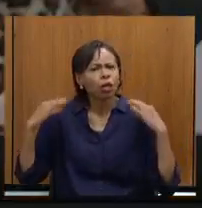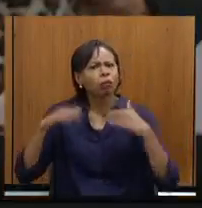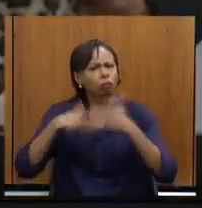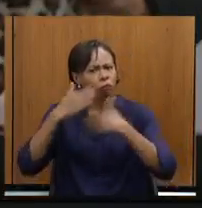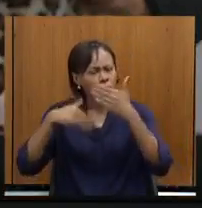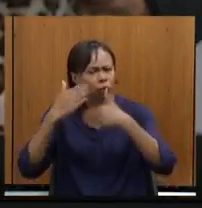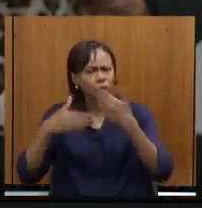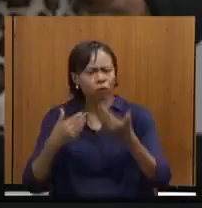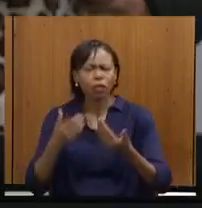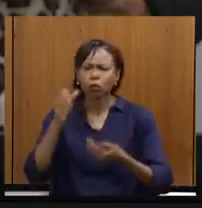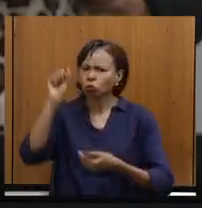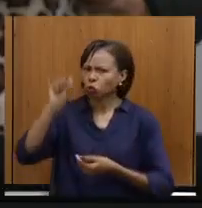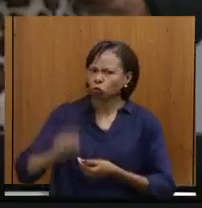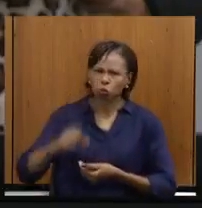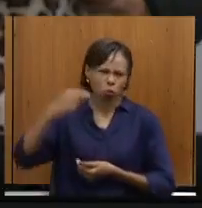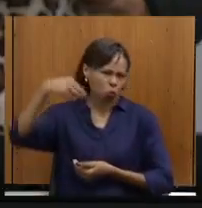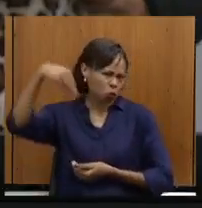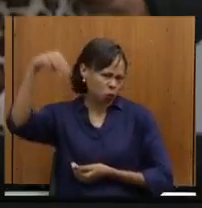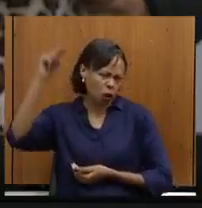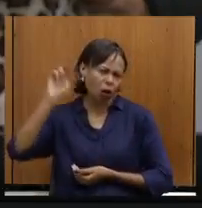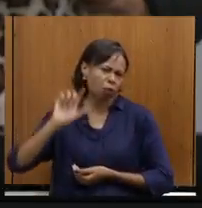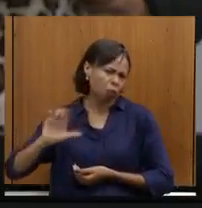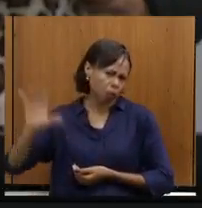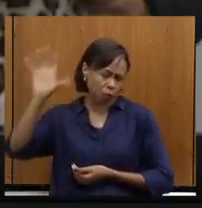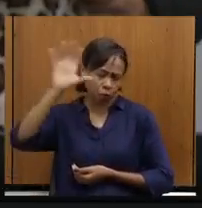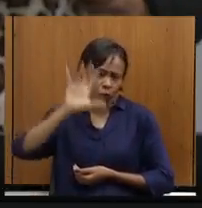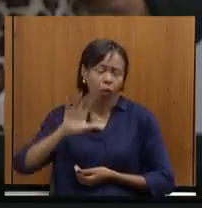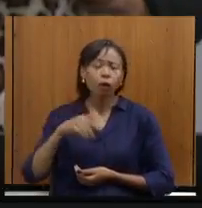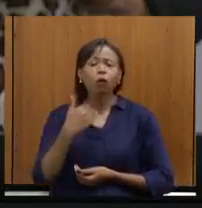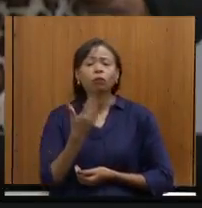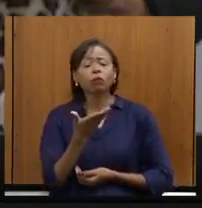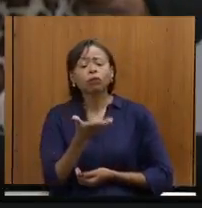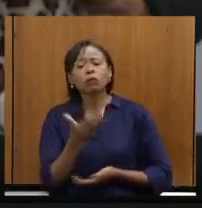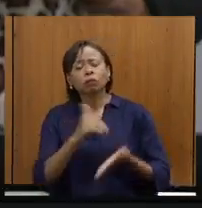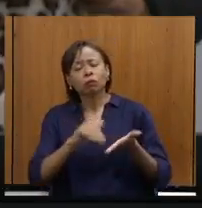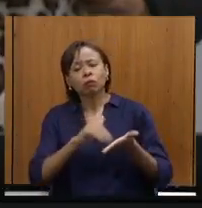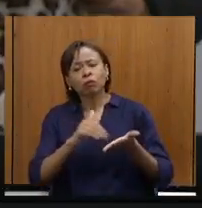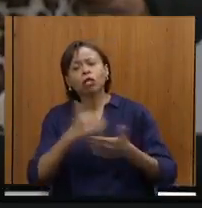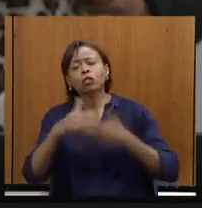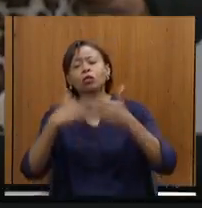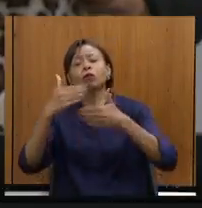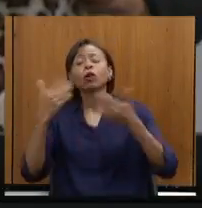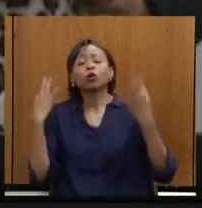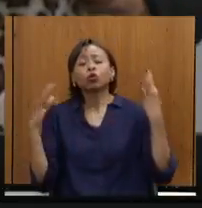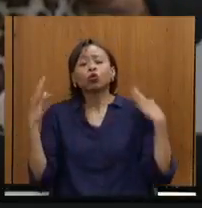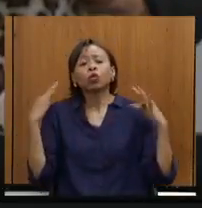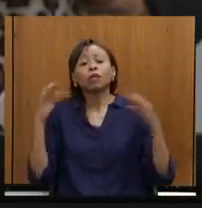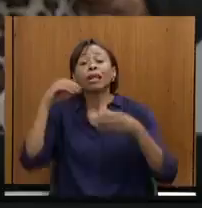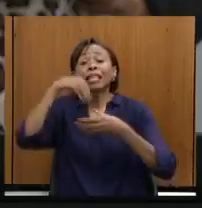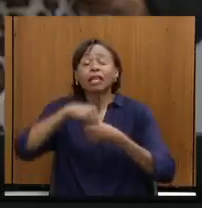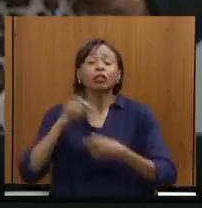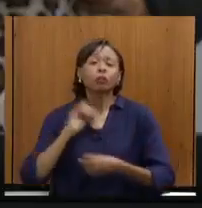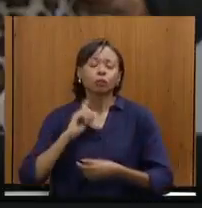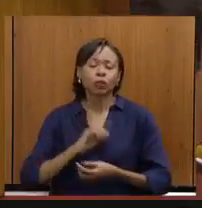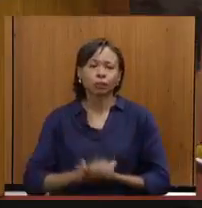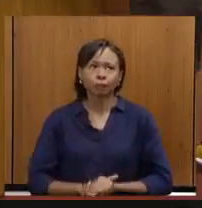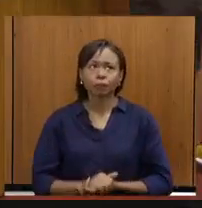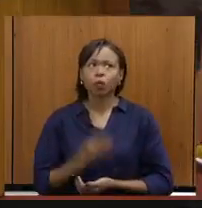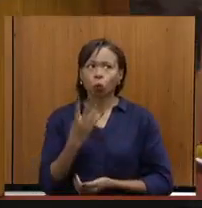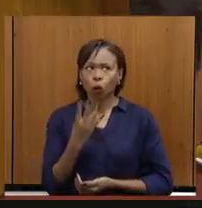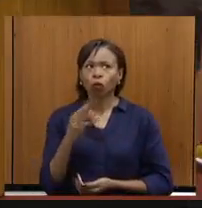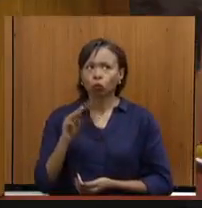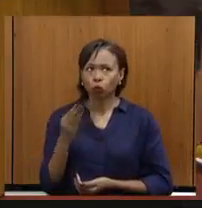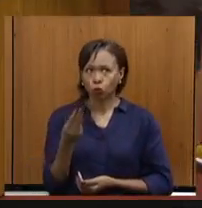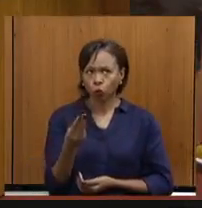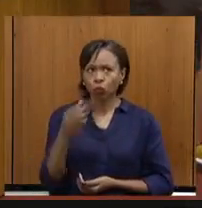por diante. Quais as ações que a Secretaria tem feito para fomentar o turismo interno? Bom, 4 milhões esse mês, das